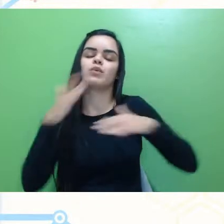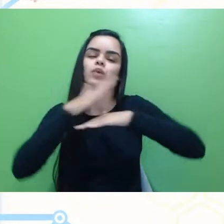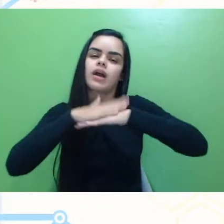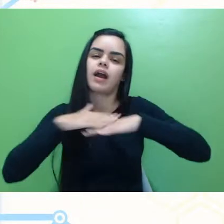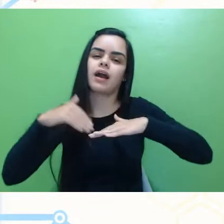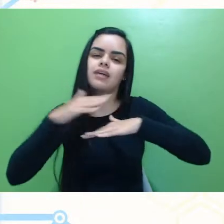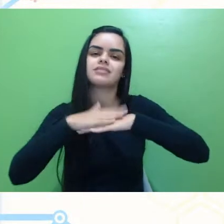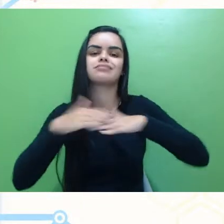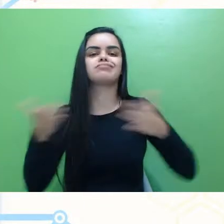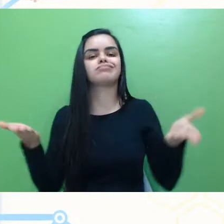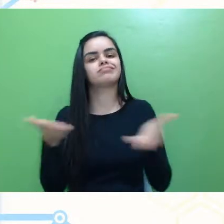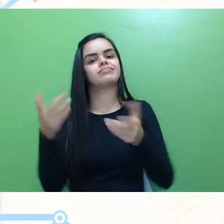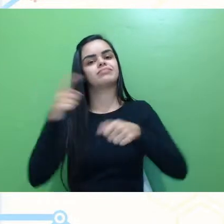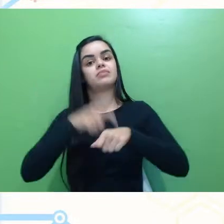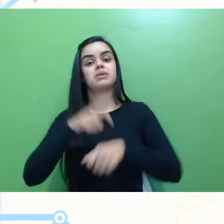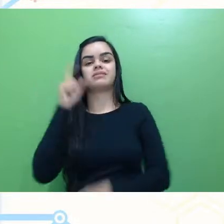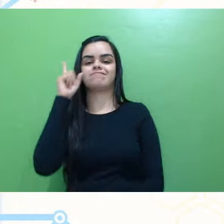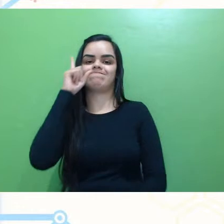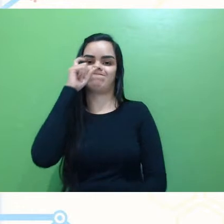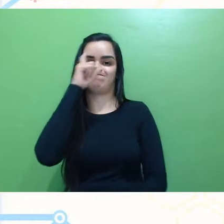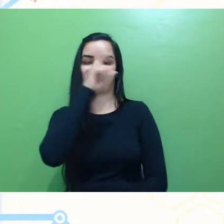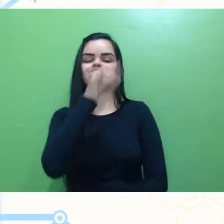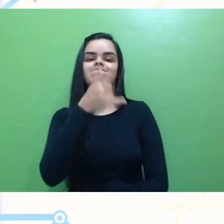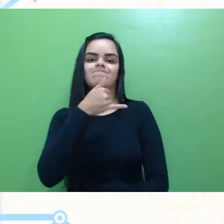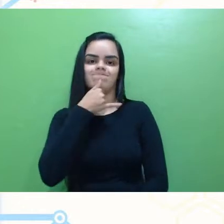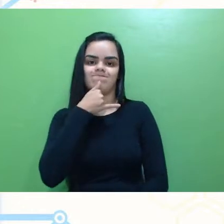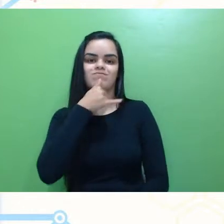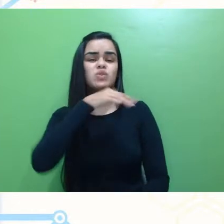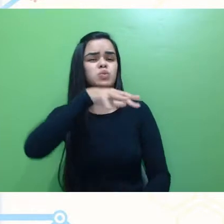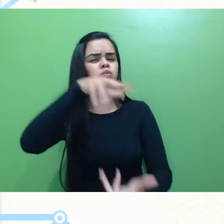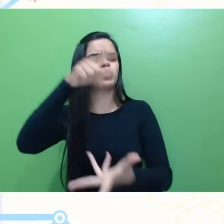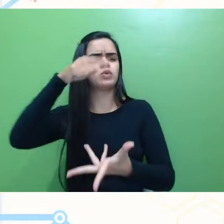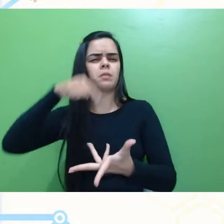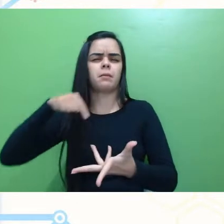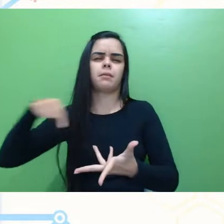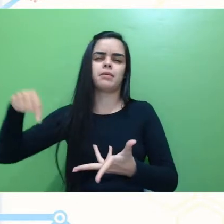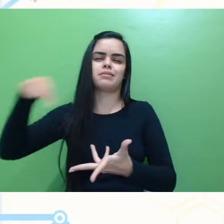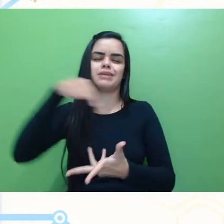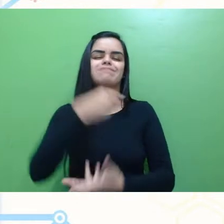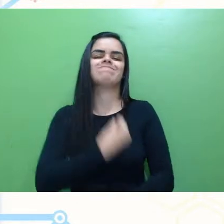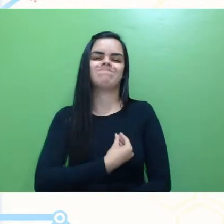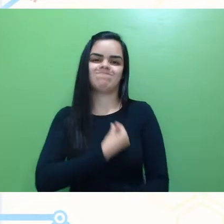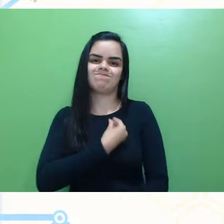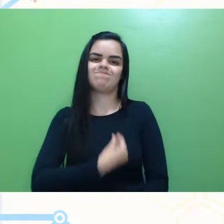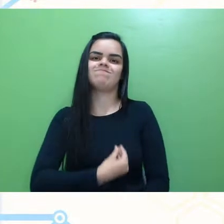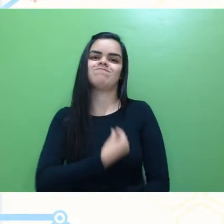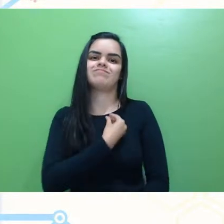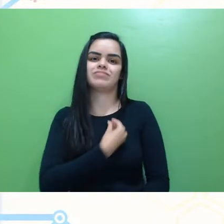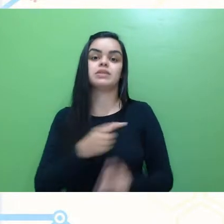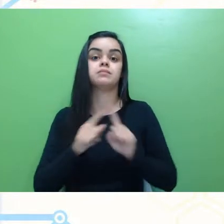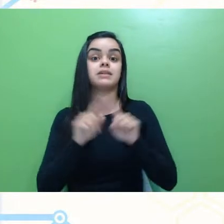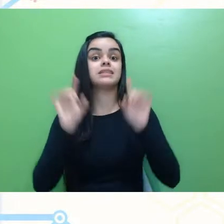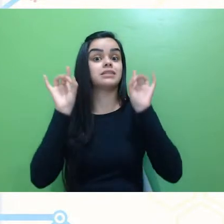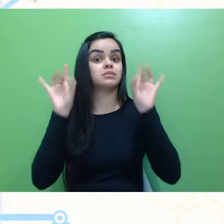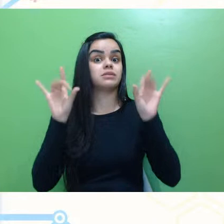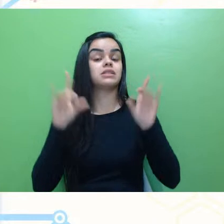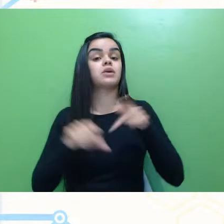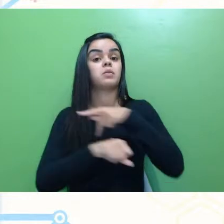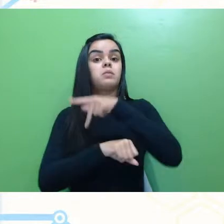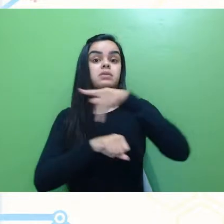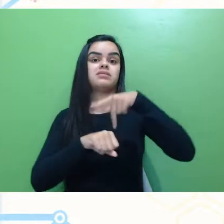é um momento muito difícil que o mundo todo está vivendo, né, mas em especial o nosso país,